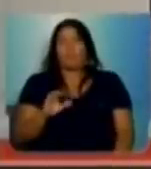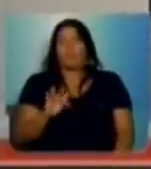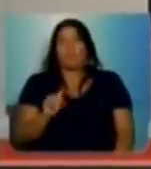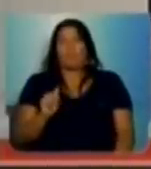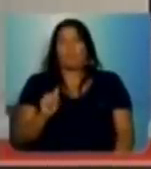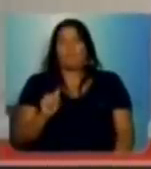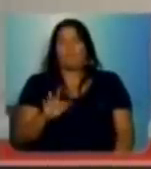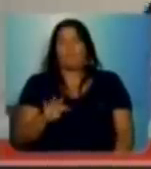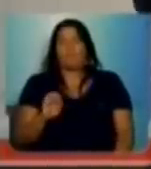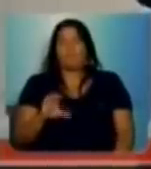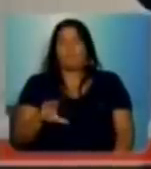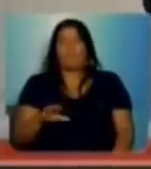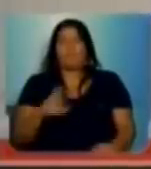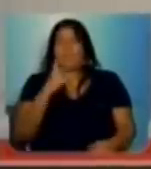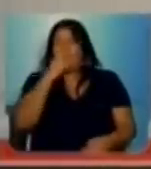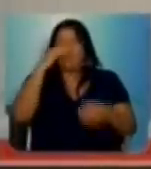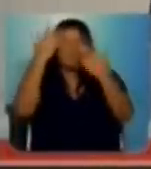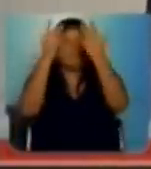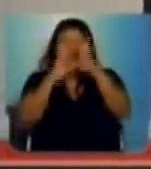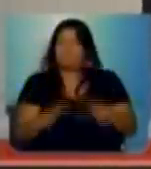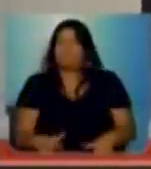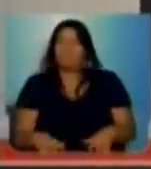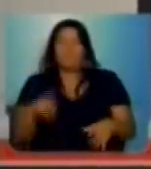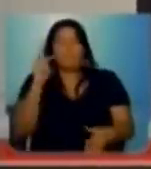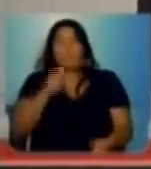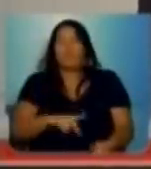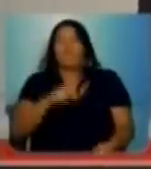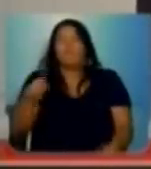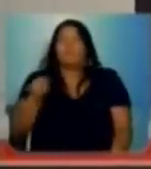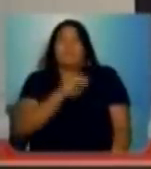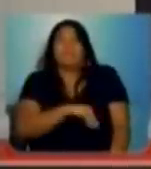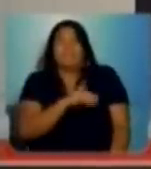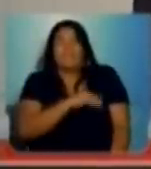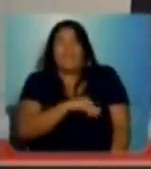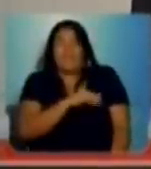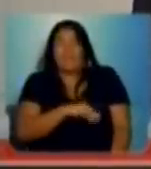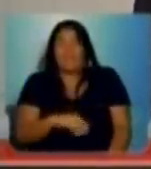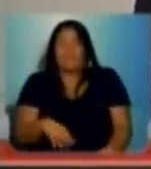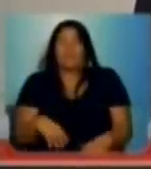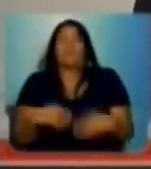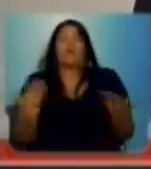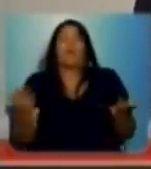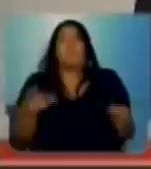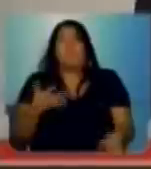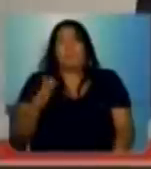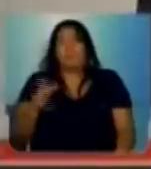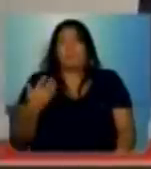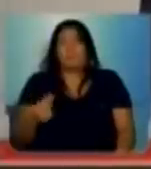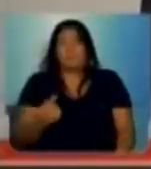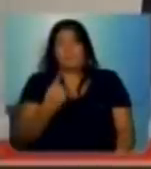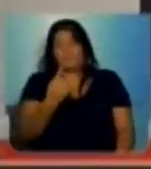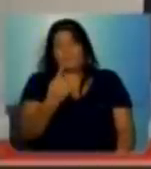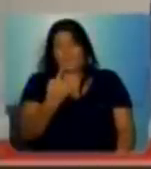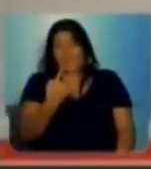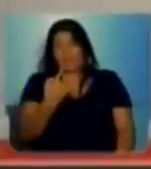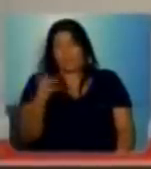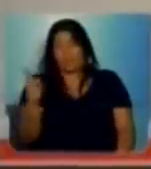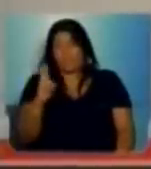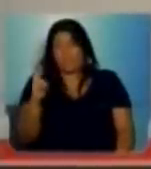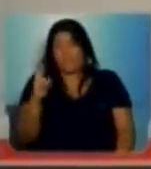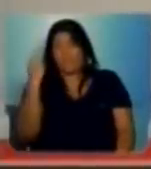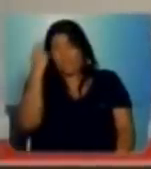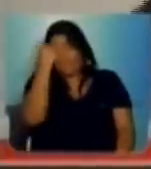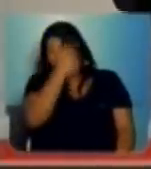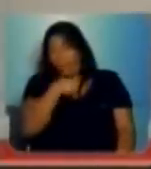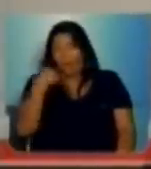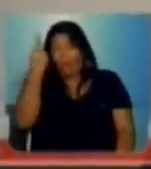está destruída. Um professor da ETEC tem um salário de aproximadamente R$,00. É hora-aula, é um absurdo.